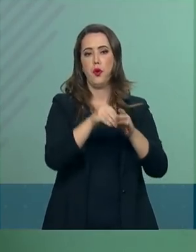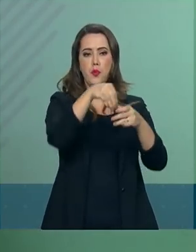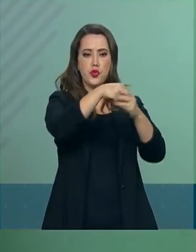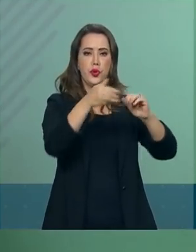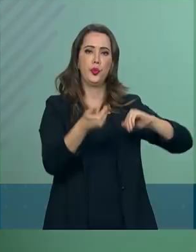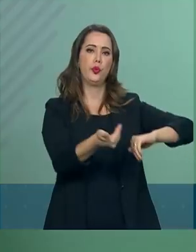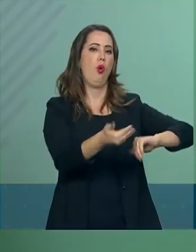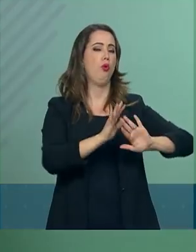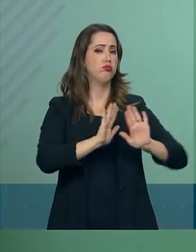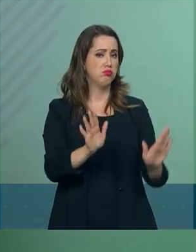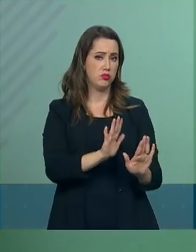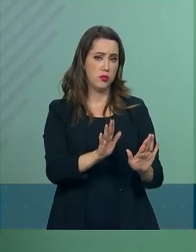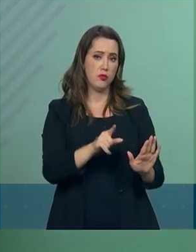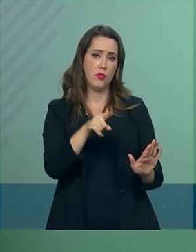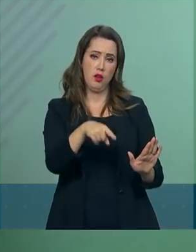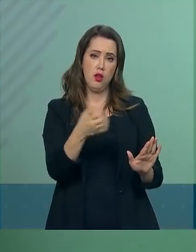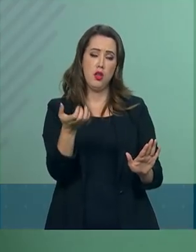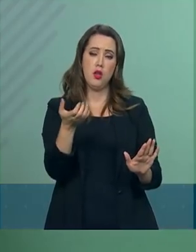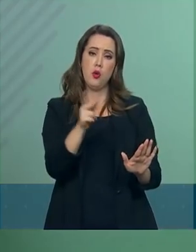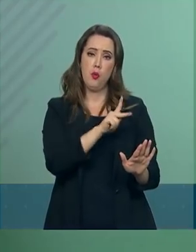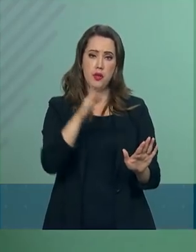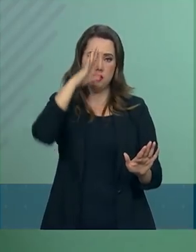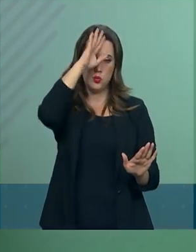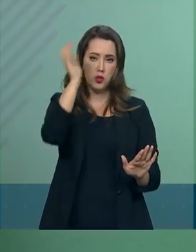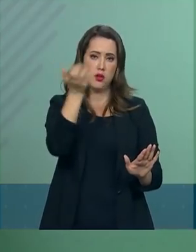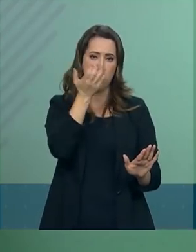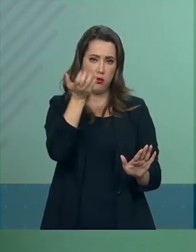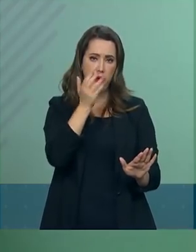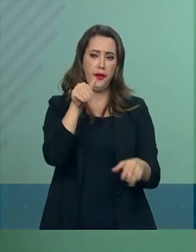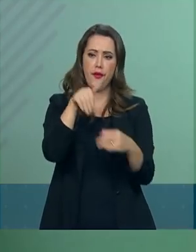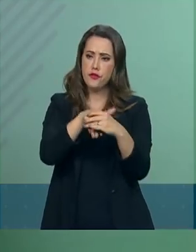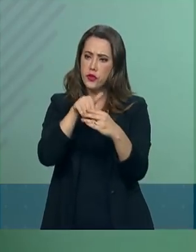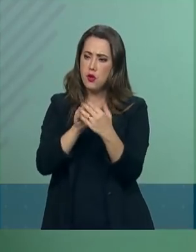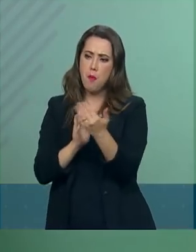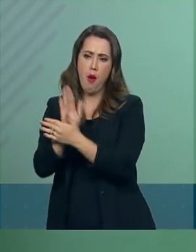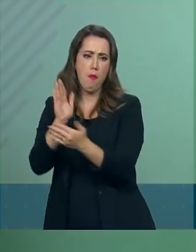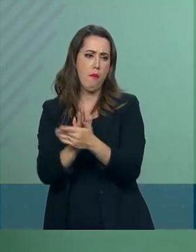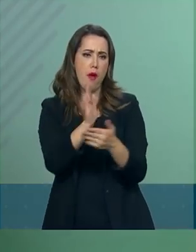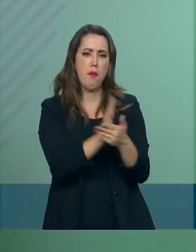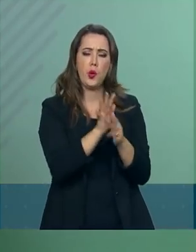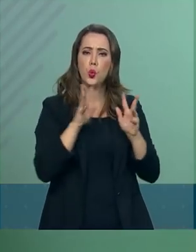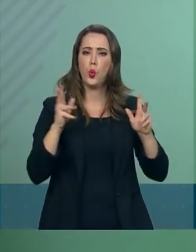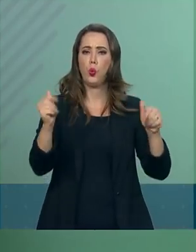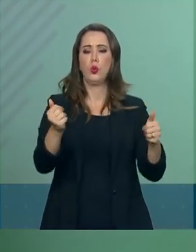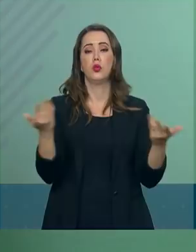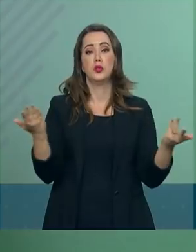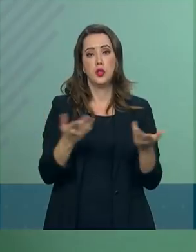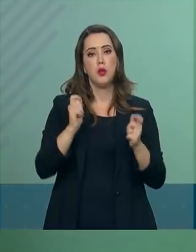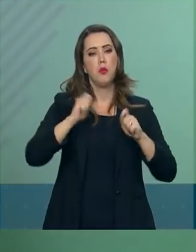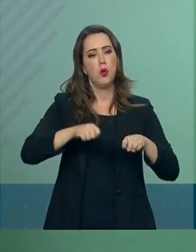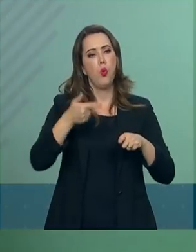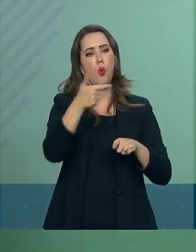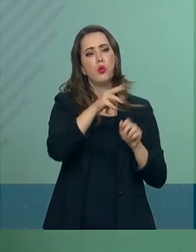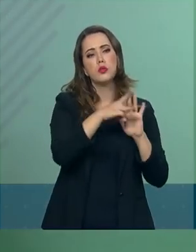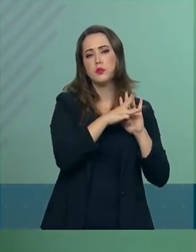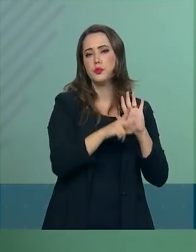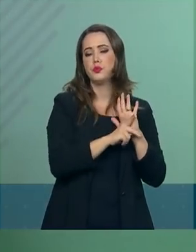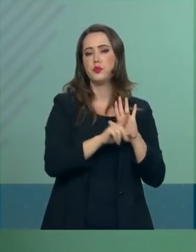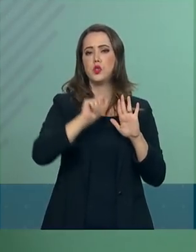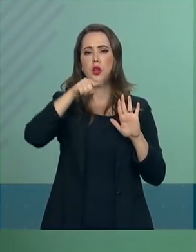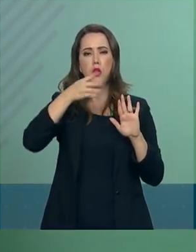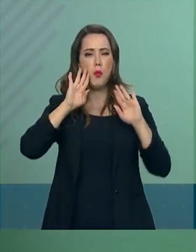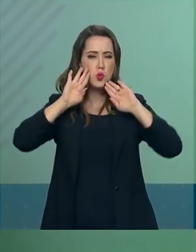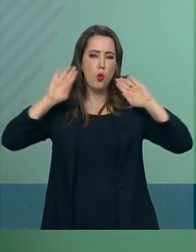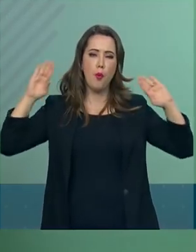sim, seja limpa, seja limpada a pauta e que nós possamos avançar em outras medidas provisórias e, depois, nos